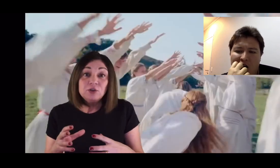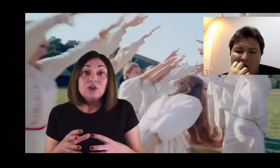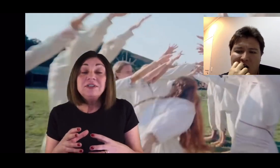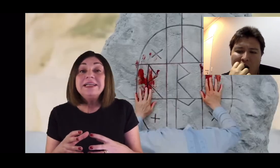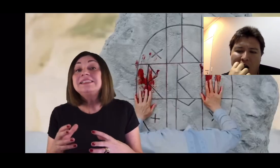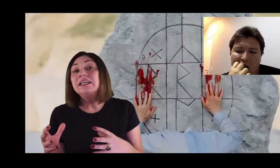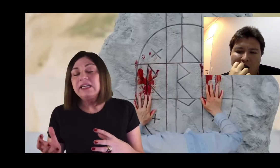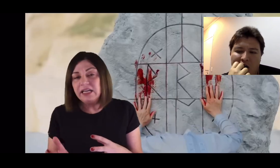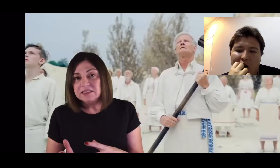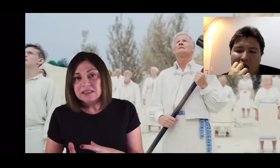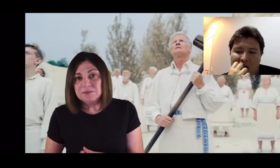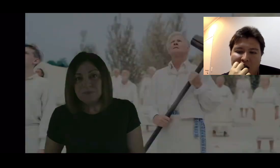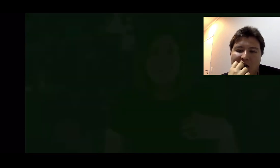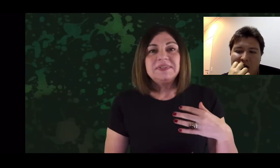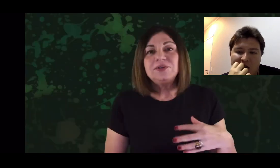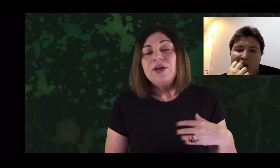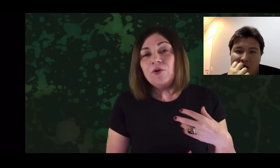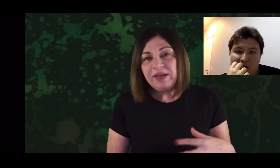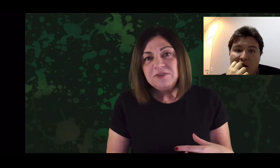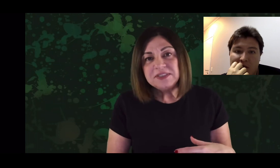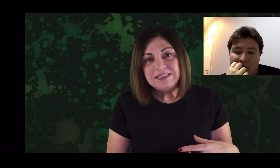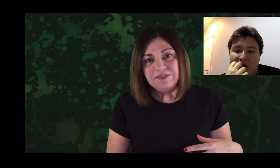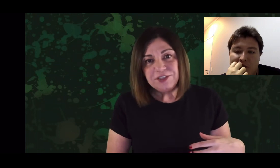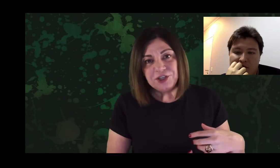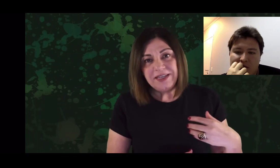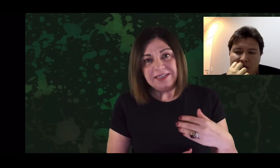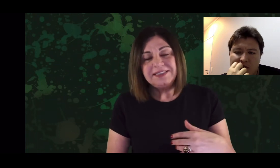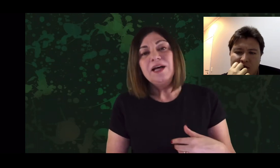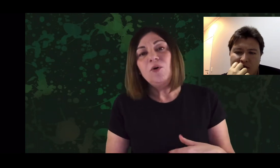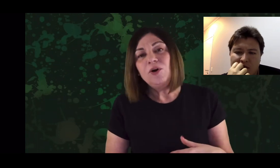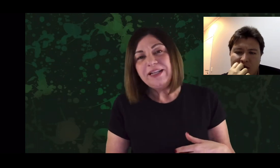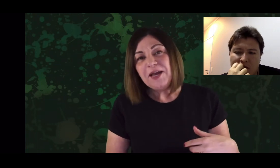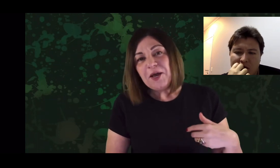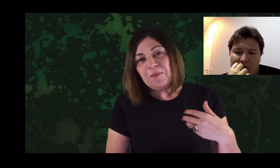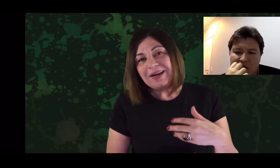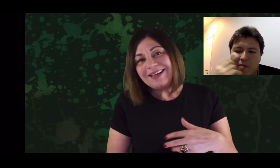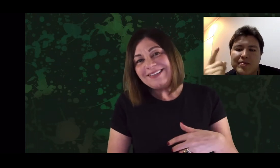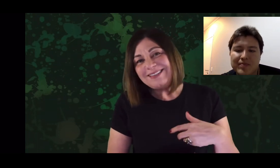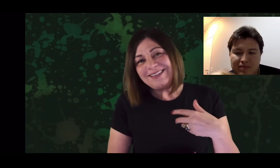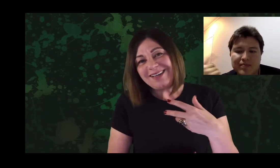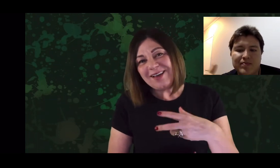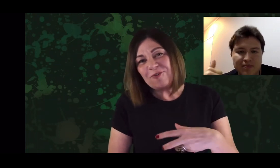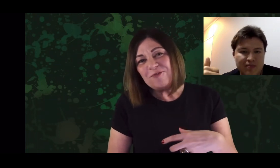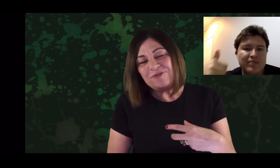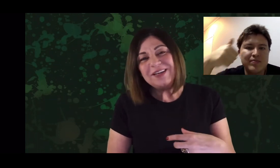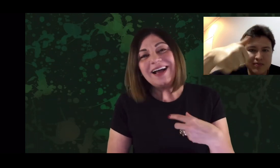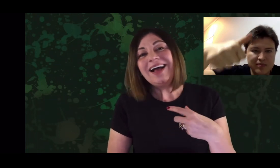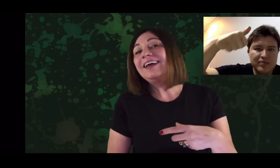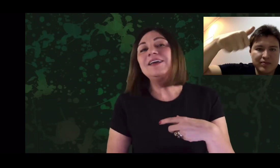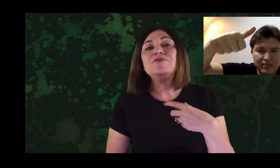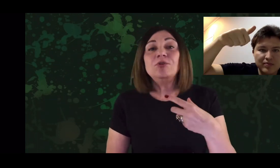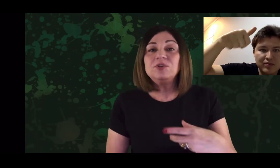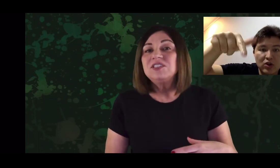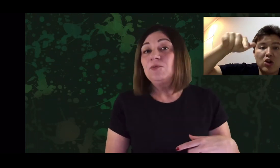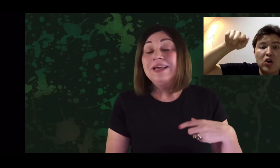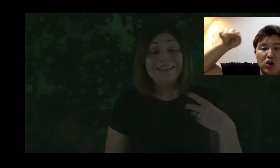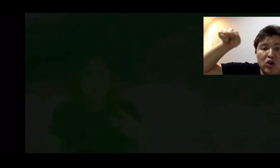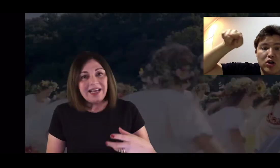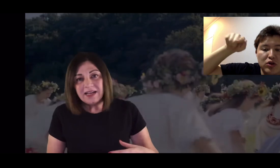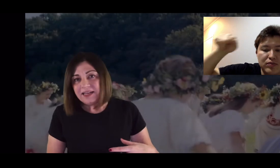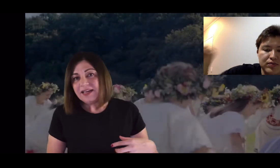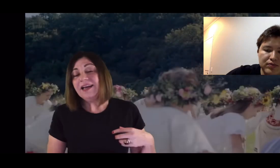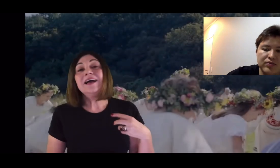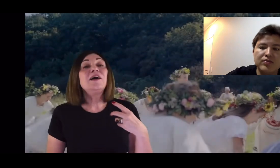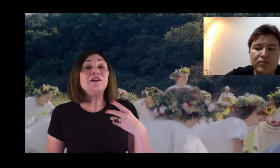mais no território da estranheza. Mas eu recomendo que se veja eles na ordem para que se confira a evolução